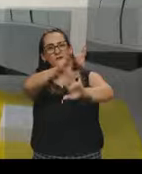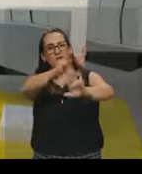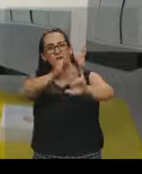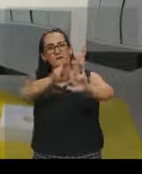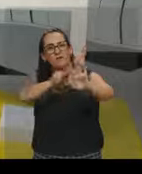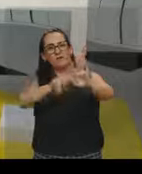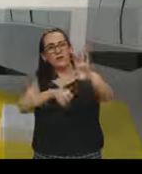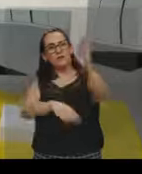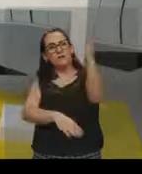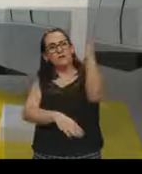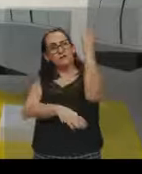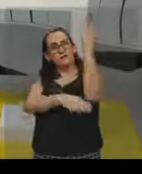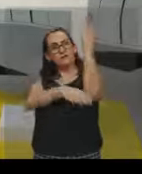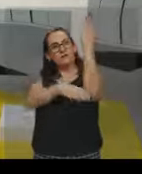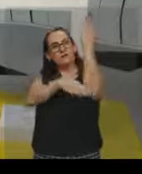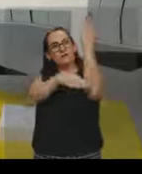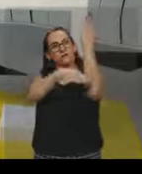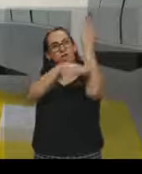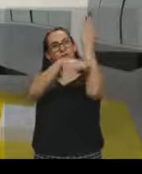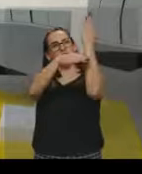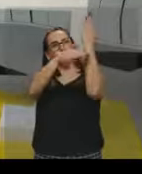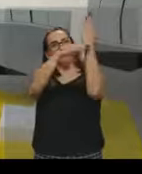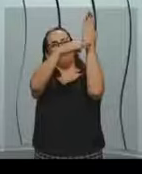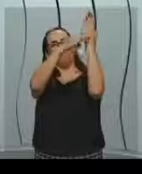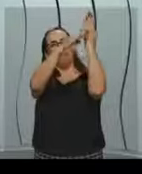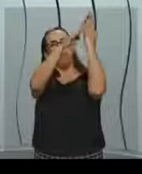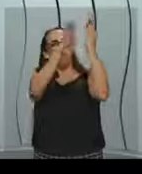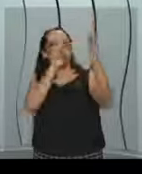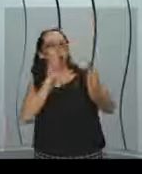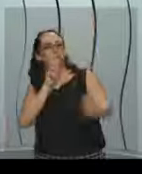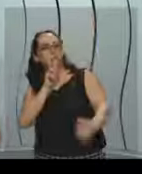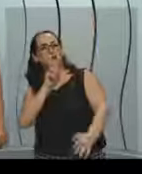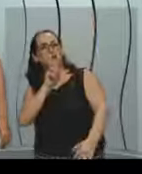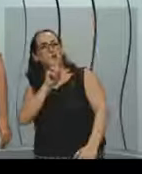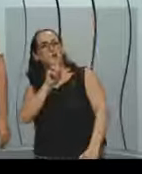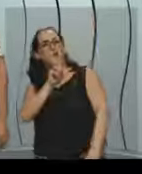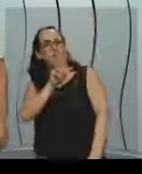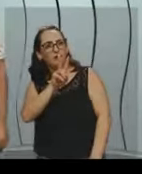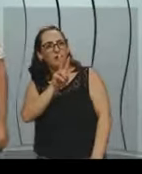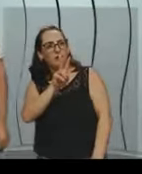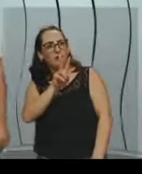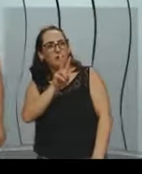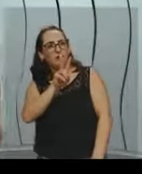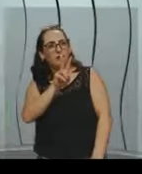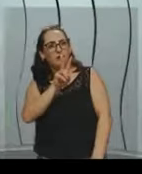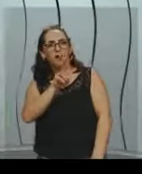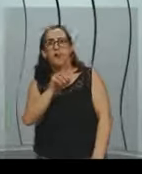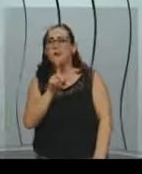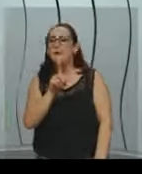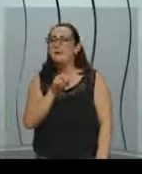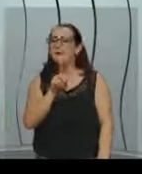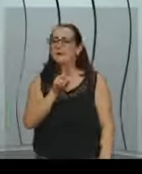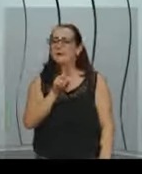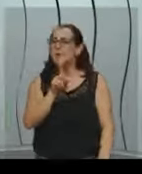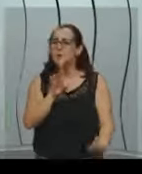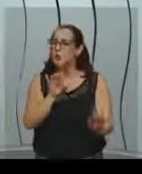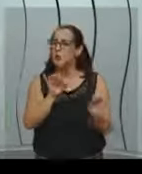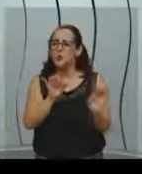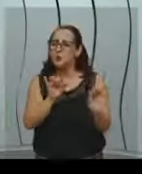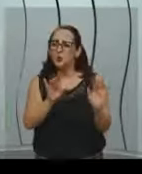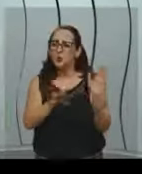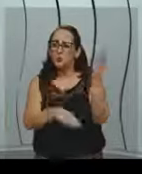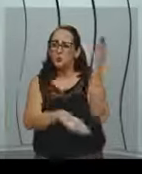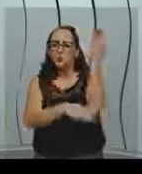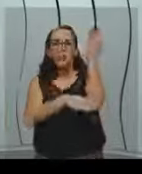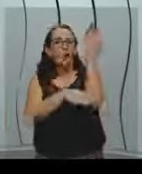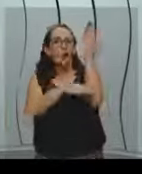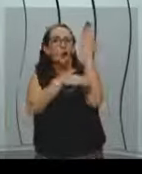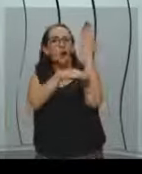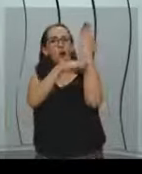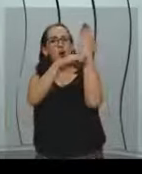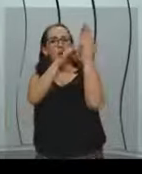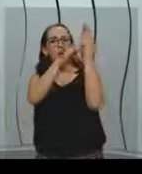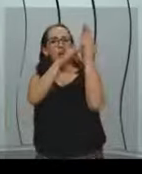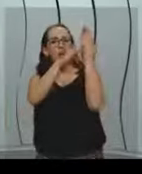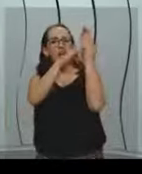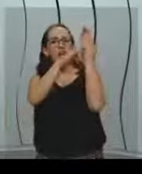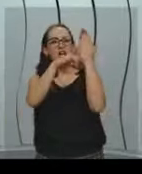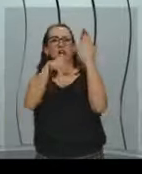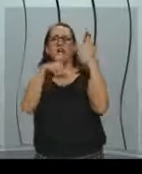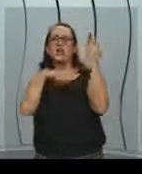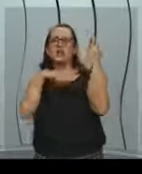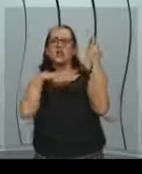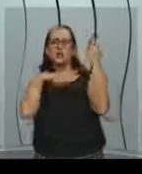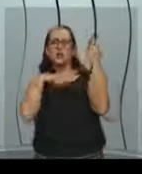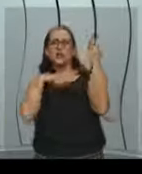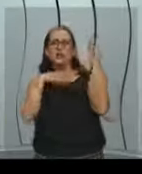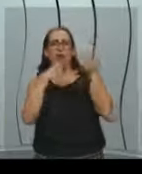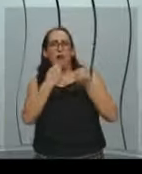Muitos prédios. Mas não eram só prédios. O problema é que tinha carro.